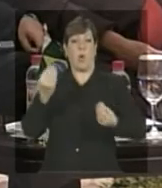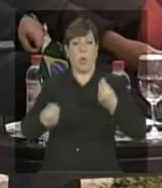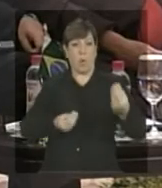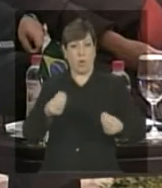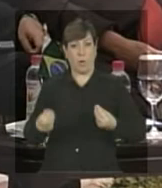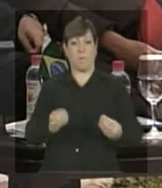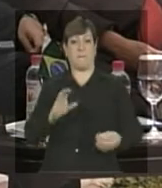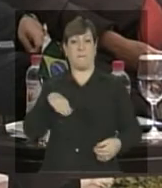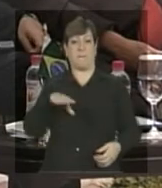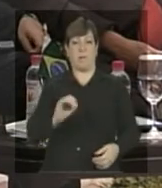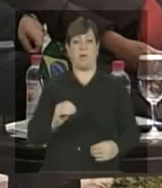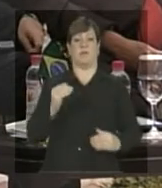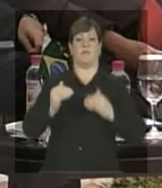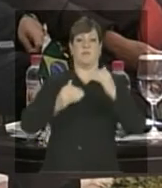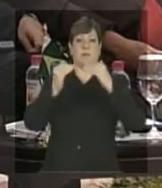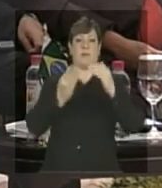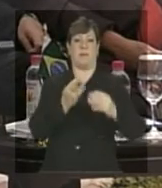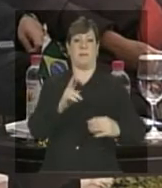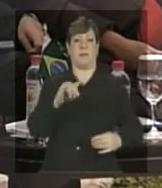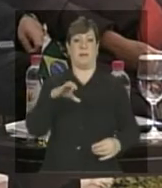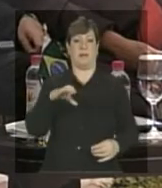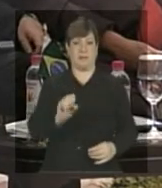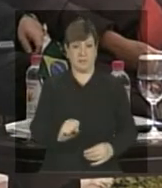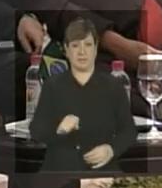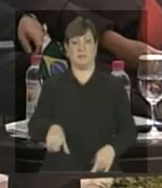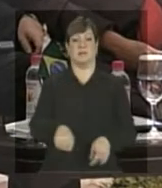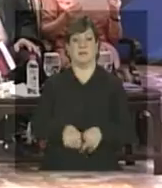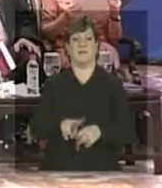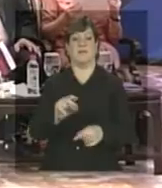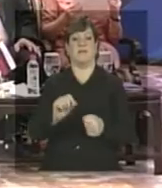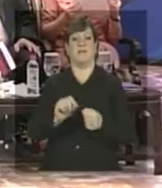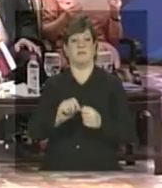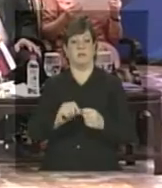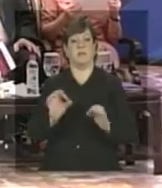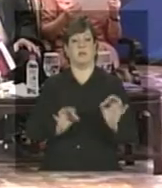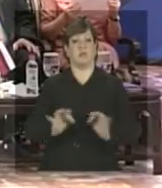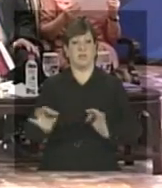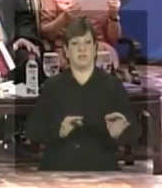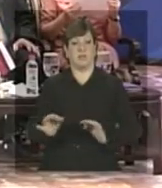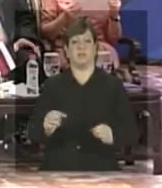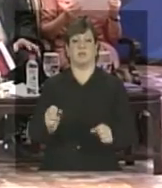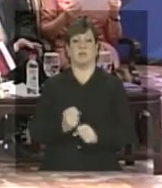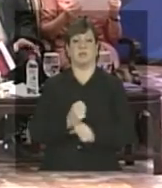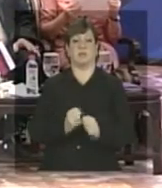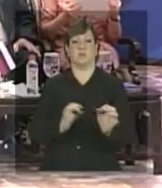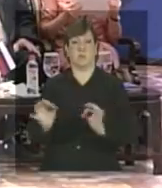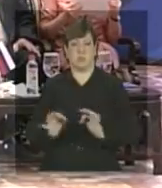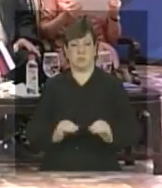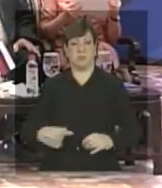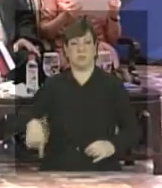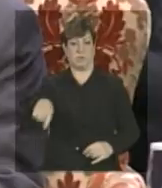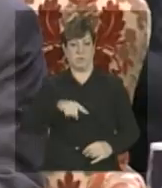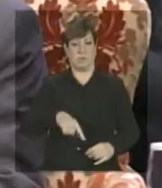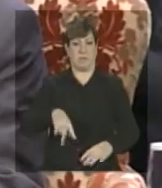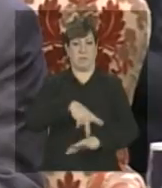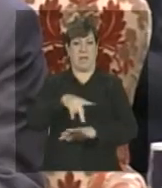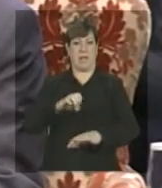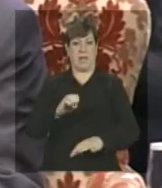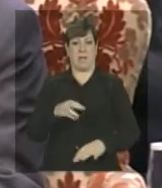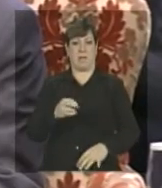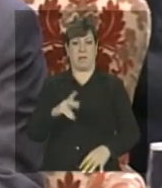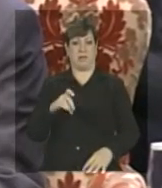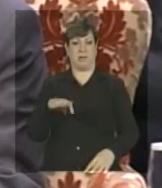Desenvolvimento dos BRICS, que vai financiar projetos de infraestrutura nos países emergentes e nações pobres. Os